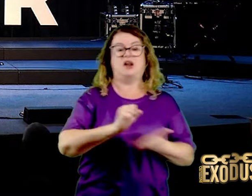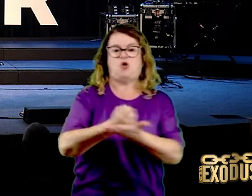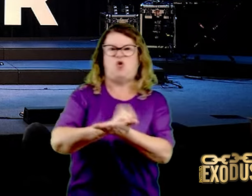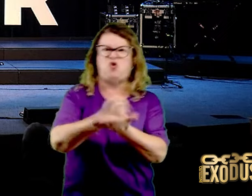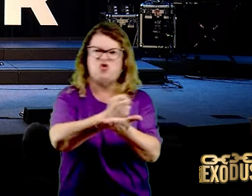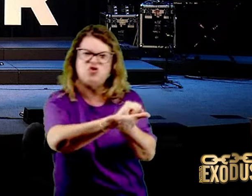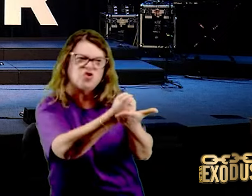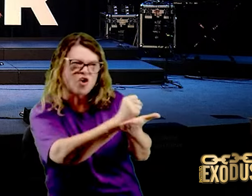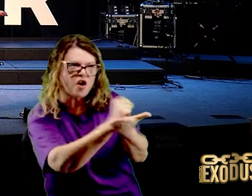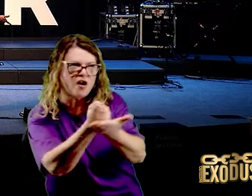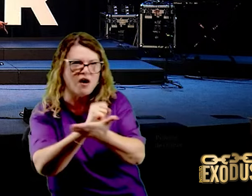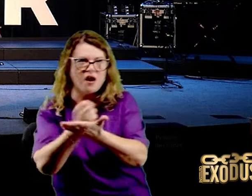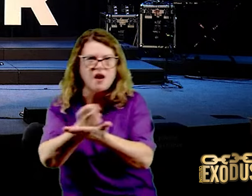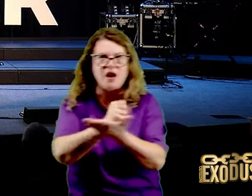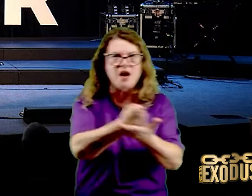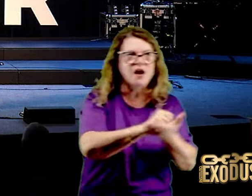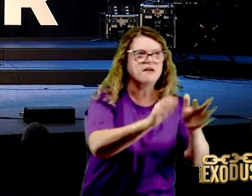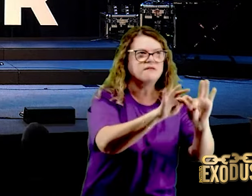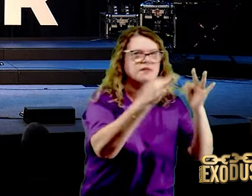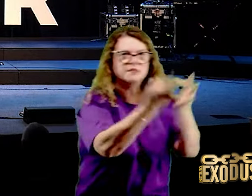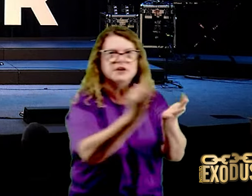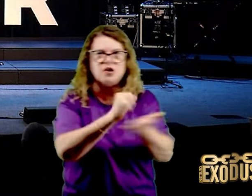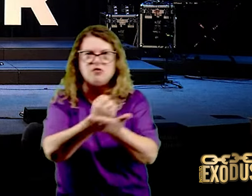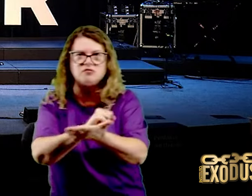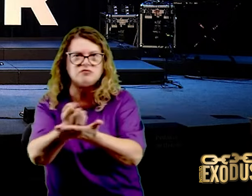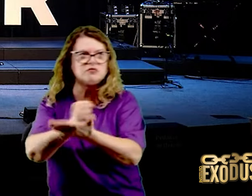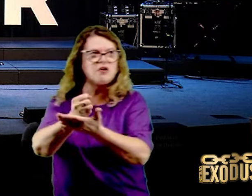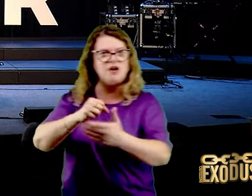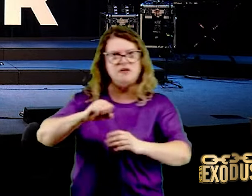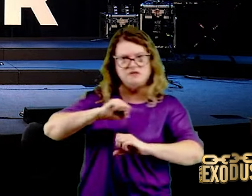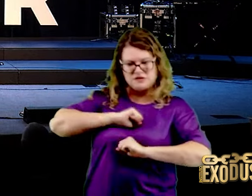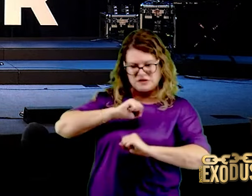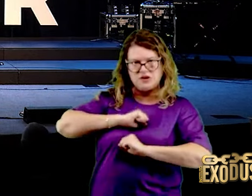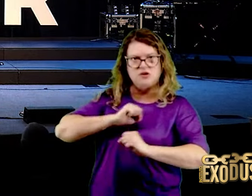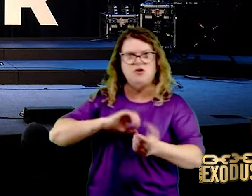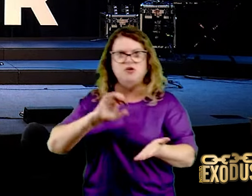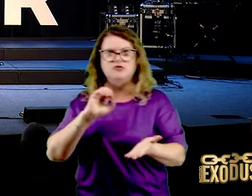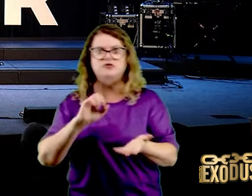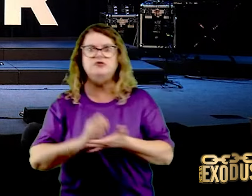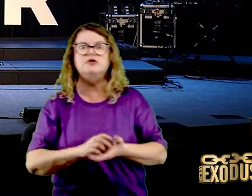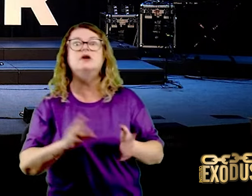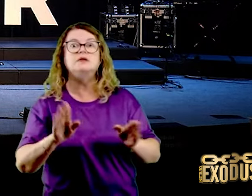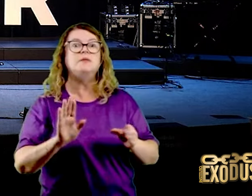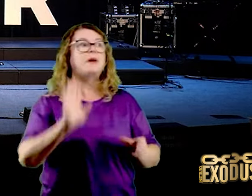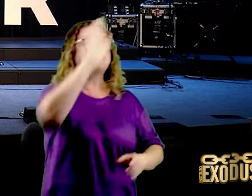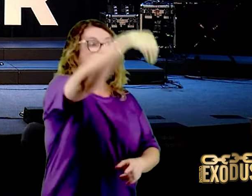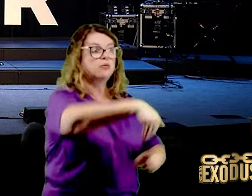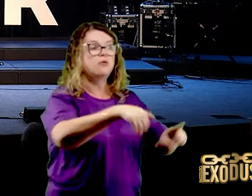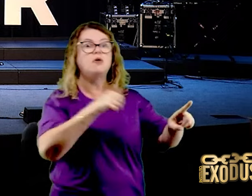tenta governar a vida familiar. E não manifesta só em mulher, não. Manifesta em homem.